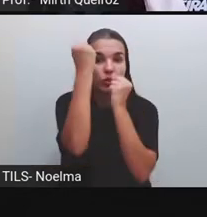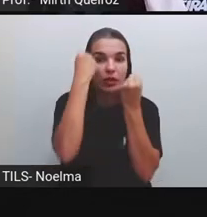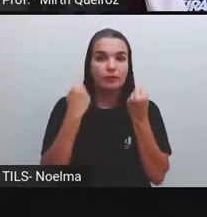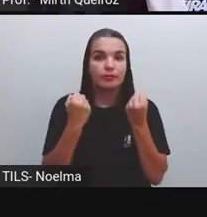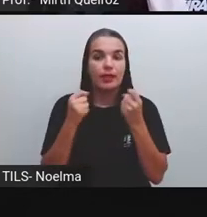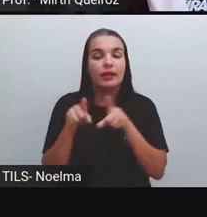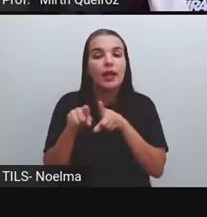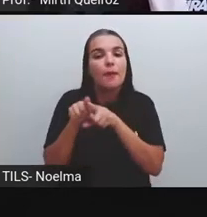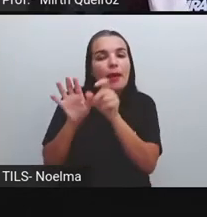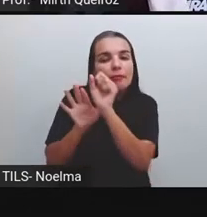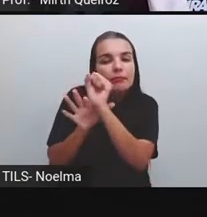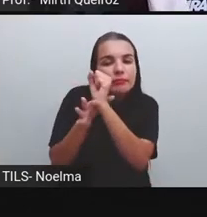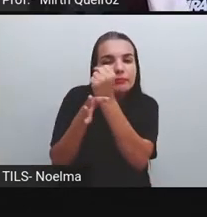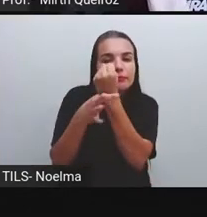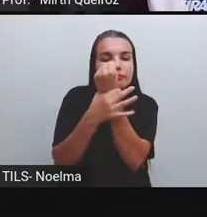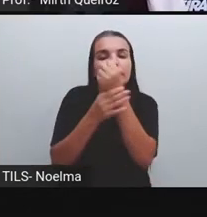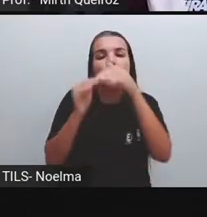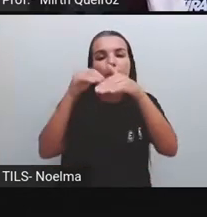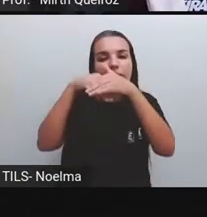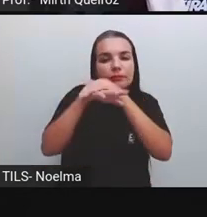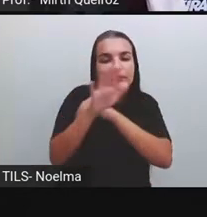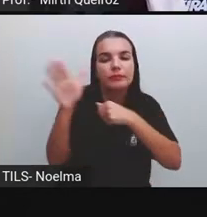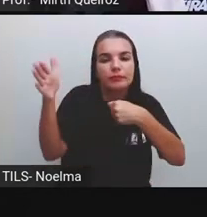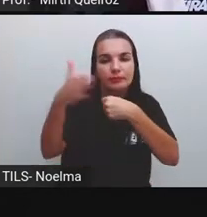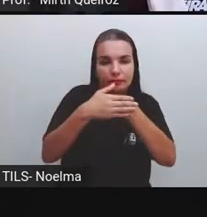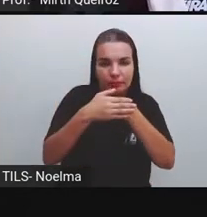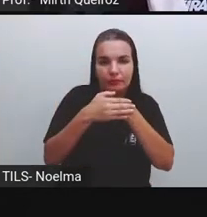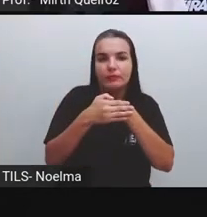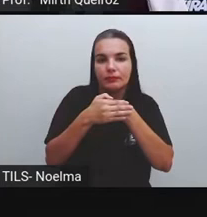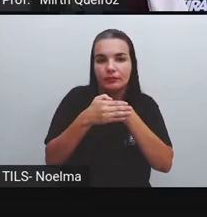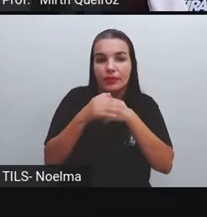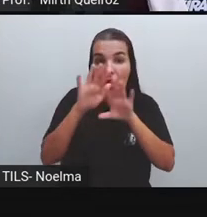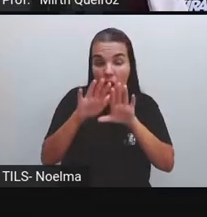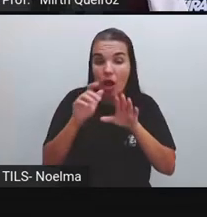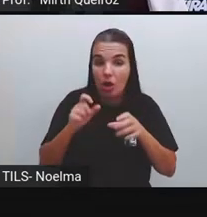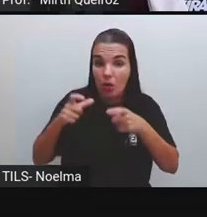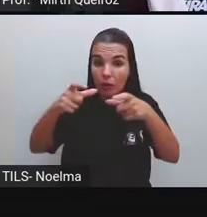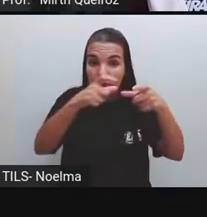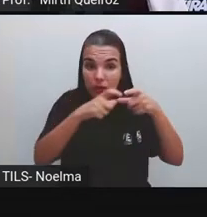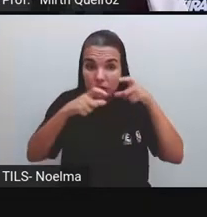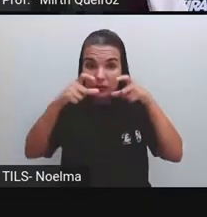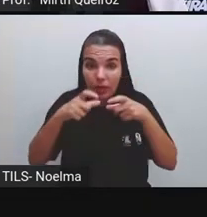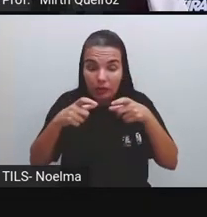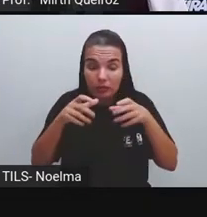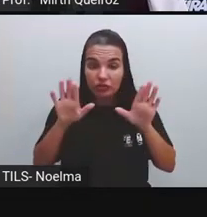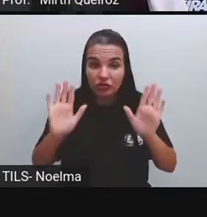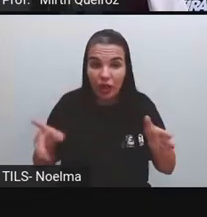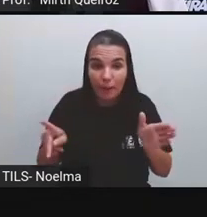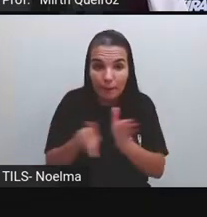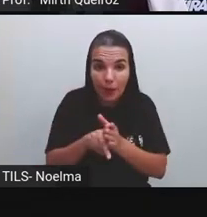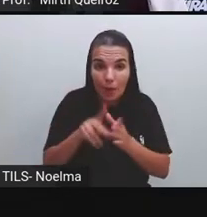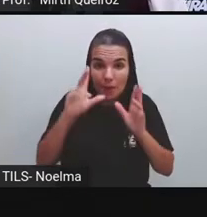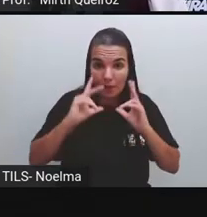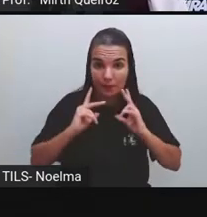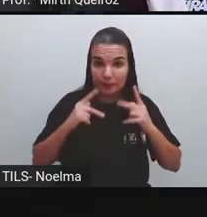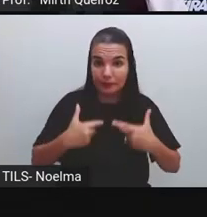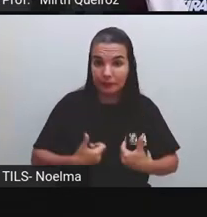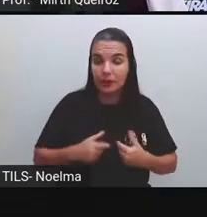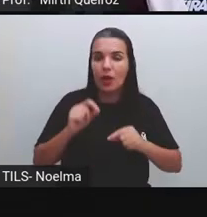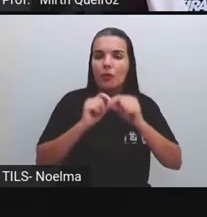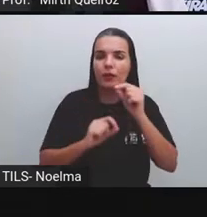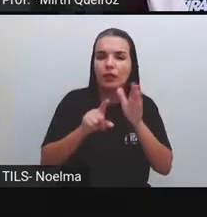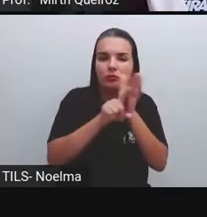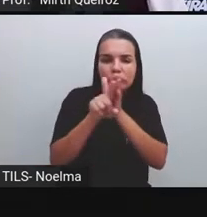indústria e um espaço de preservação. O espaço ocupado pelos seres humanos é objeto de